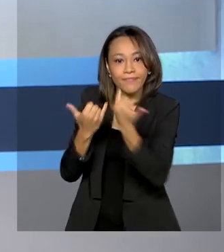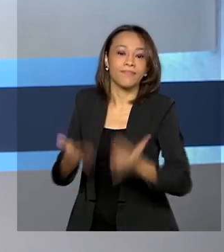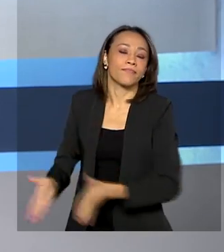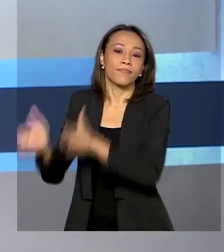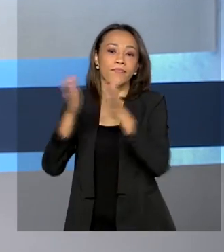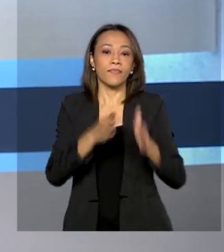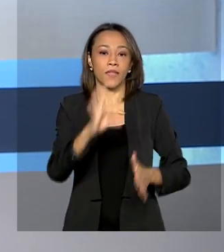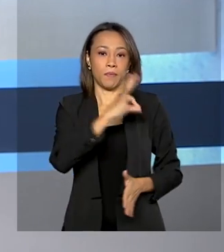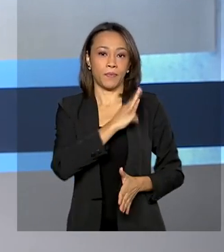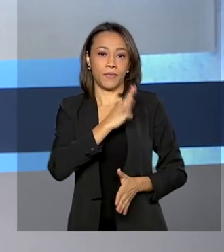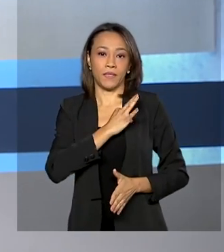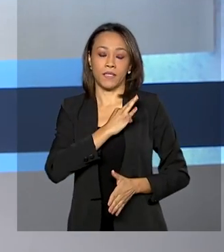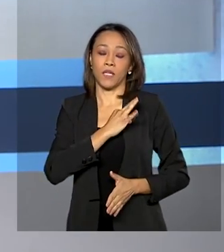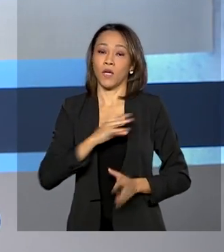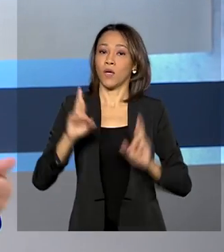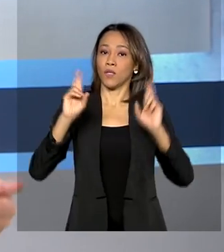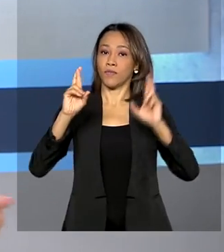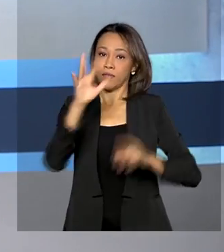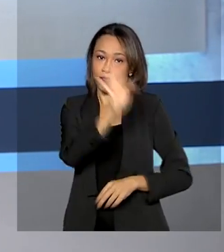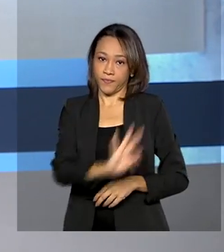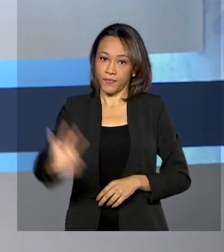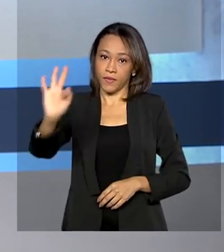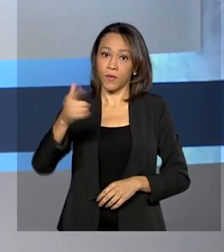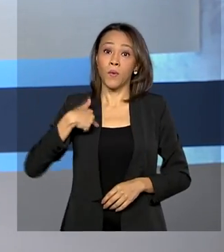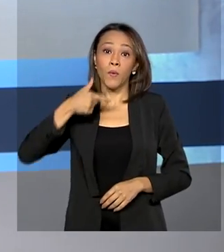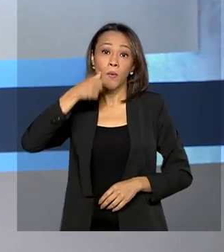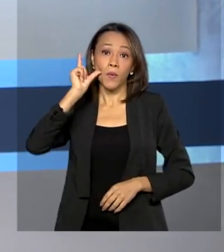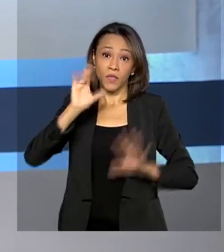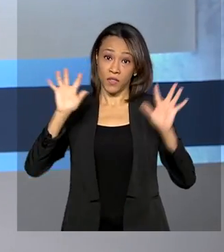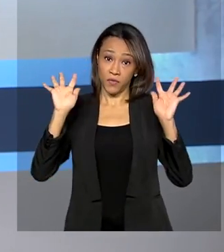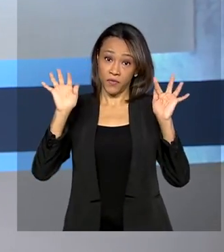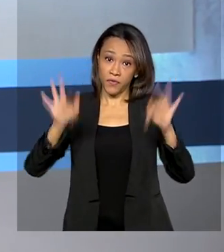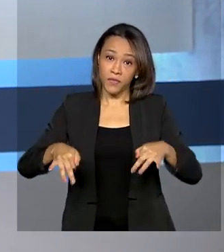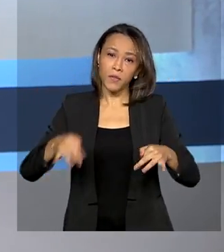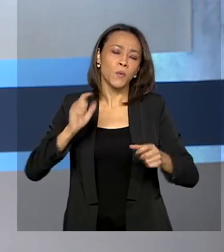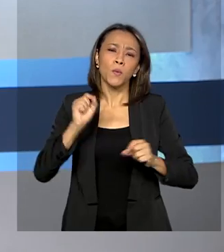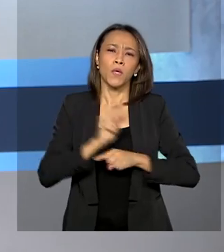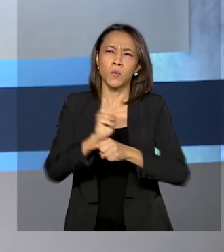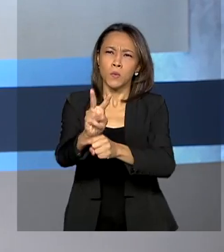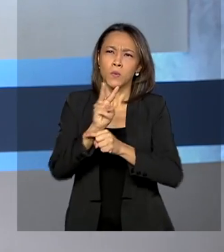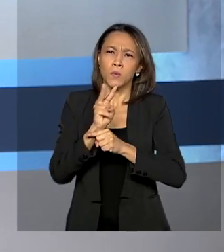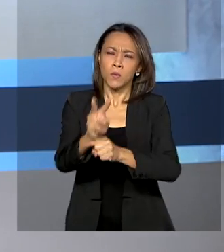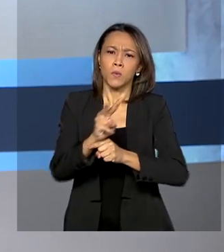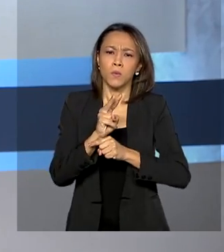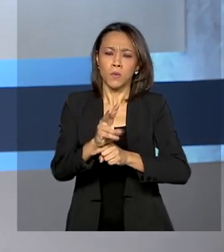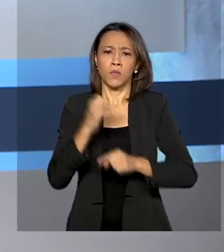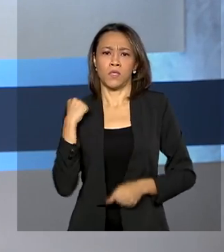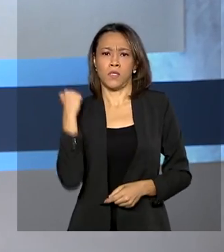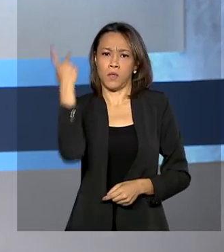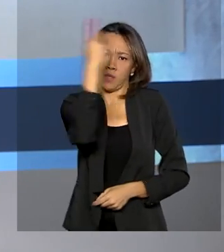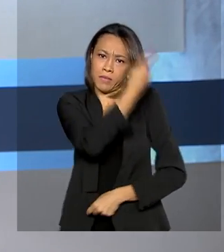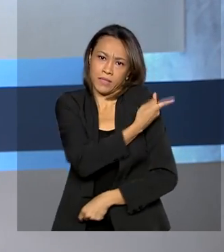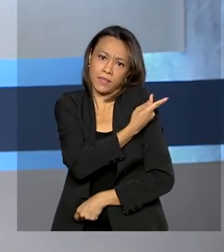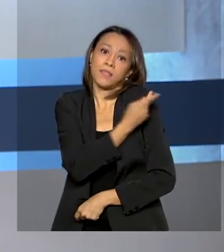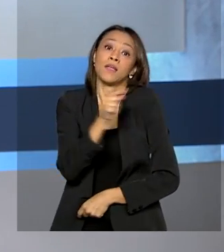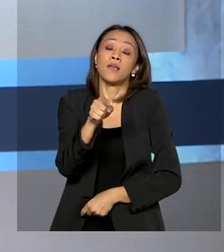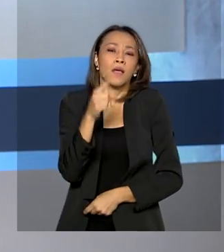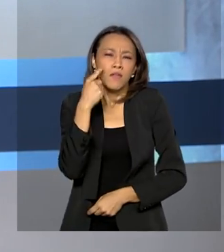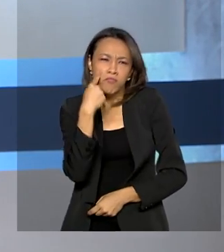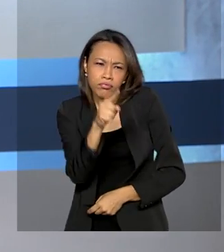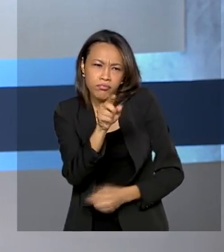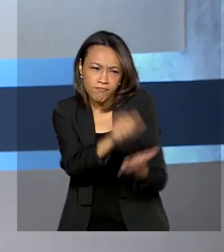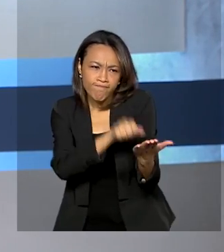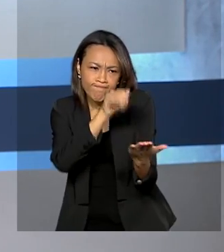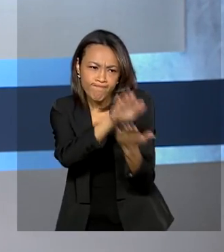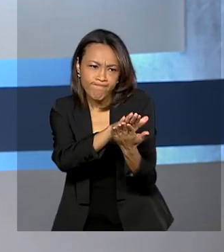A Polícia Rodoviária Federal encerrou ontem a operação Nossa Senhora Aparecida nas rodovias. Os agentes fiscalizaram infrações